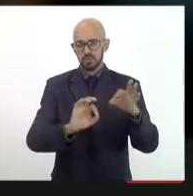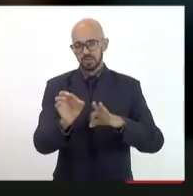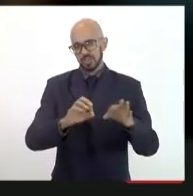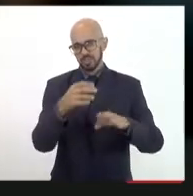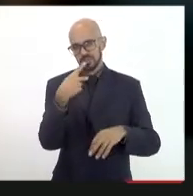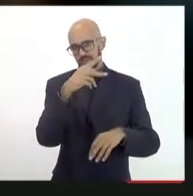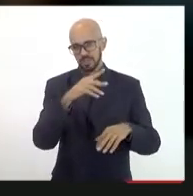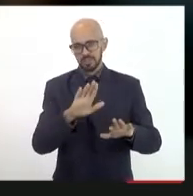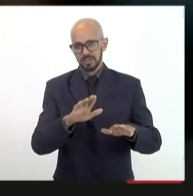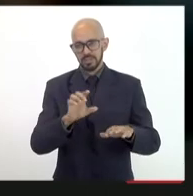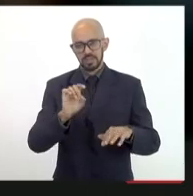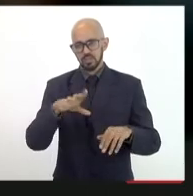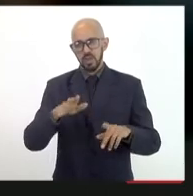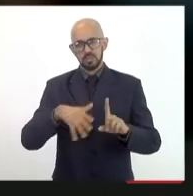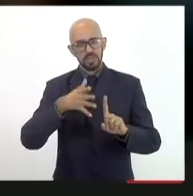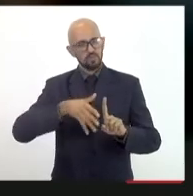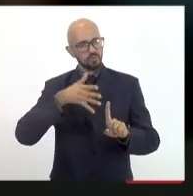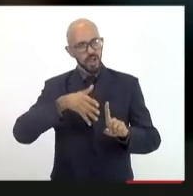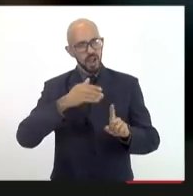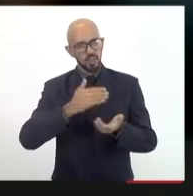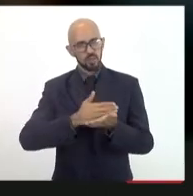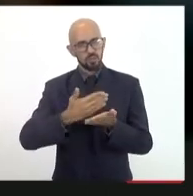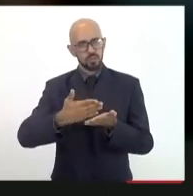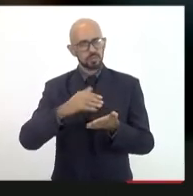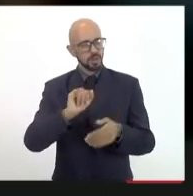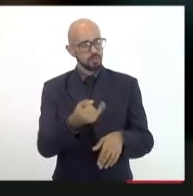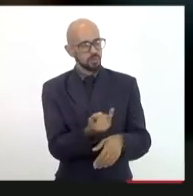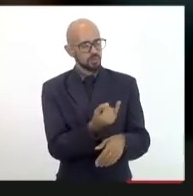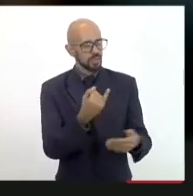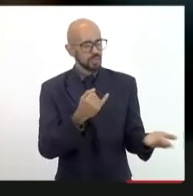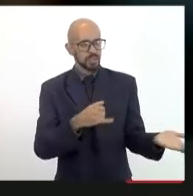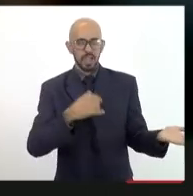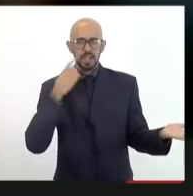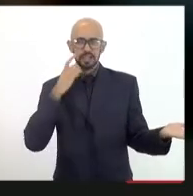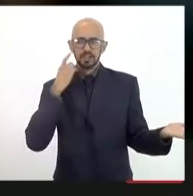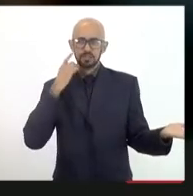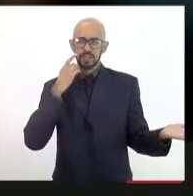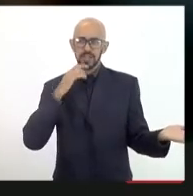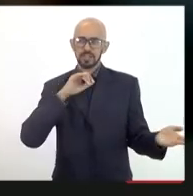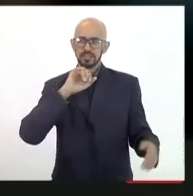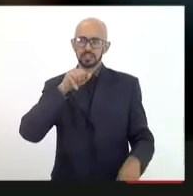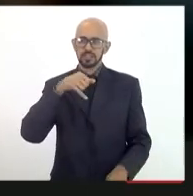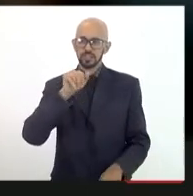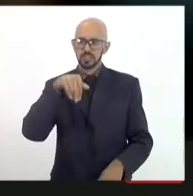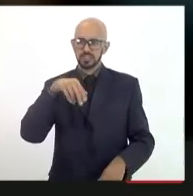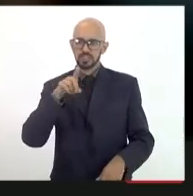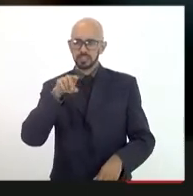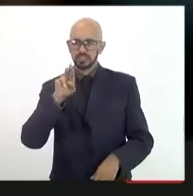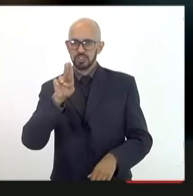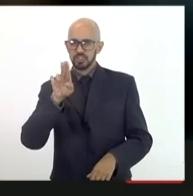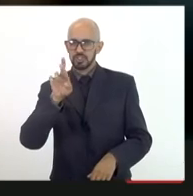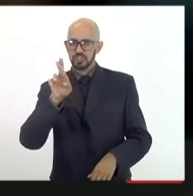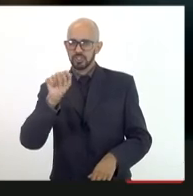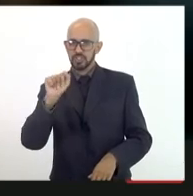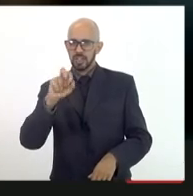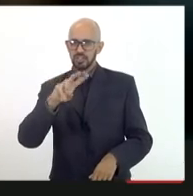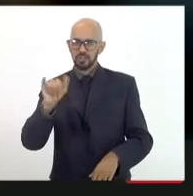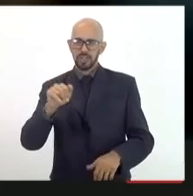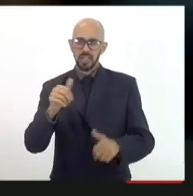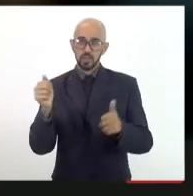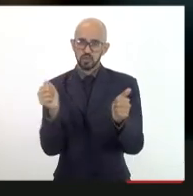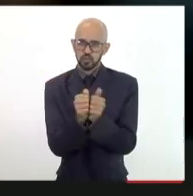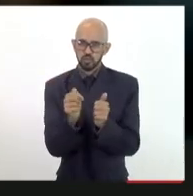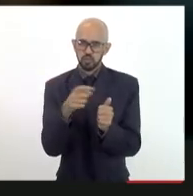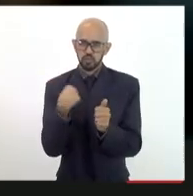fala inicial só para aproveitar parlamentares como a deputada Jandira que eu sei que estará do nosso lado na regulamentação da